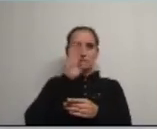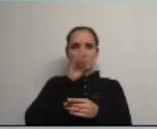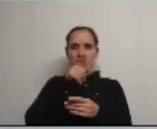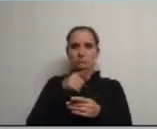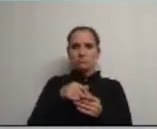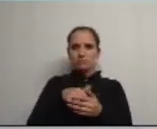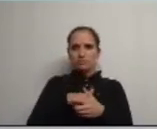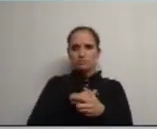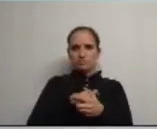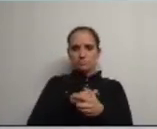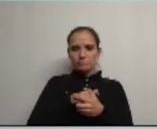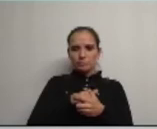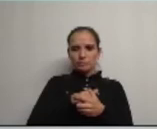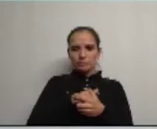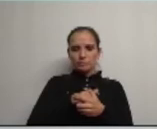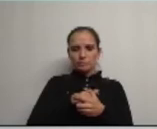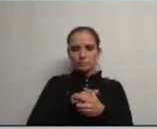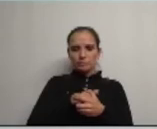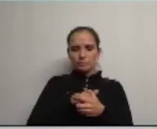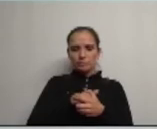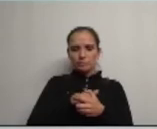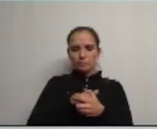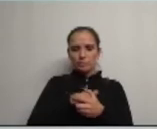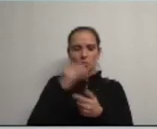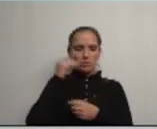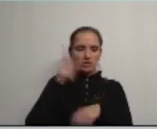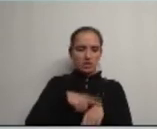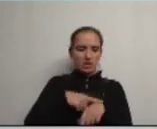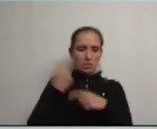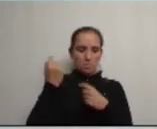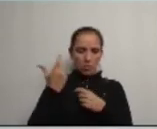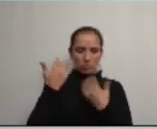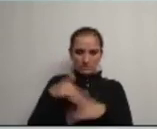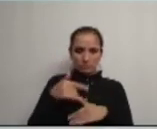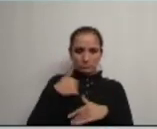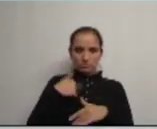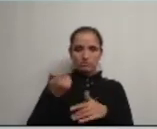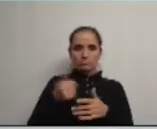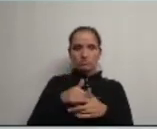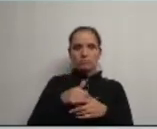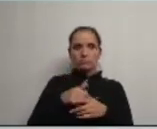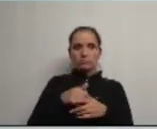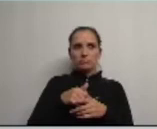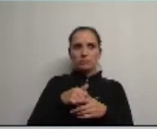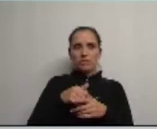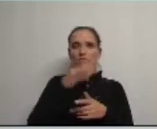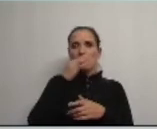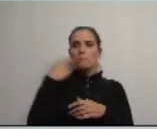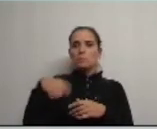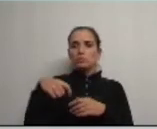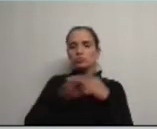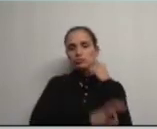esclarecido Sr. Presidente como temos pouco tempo ainda vou à questão dos presidentes de junta